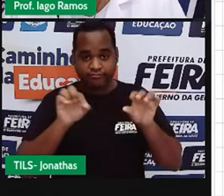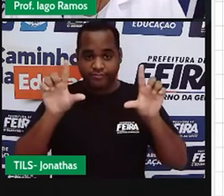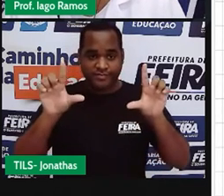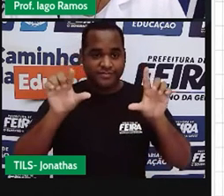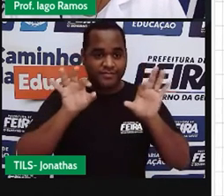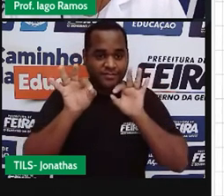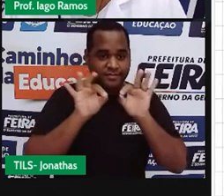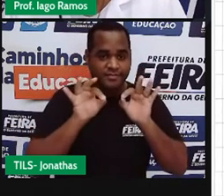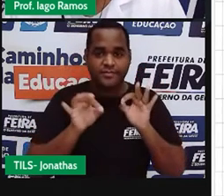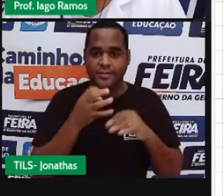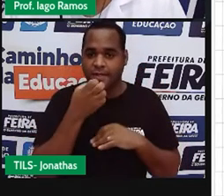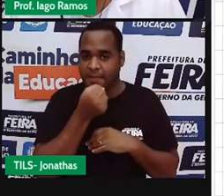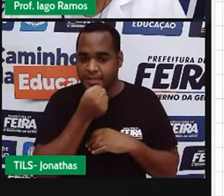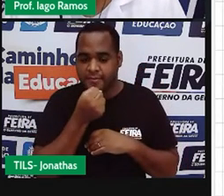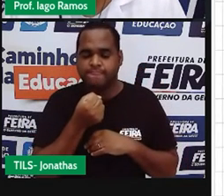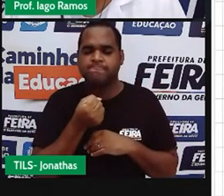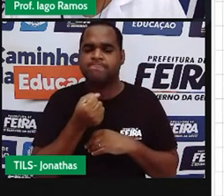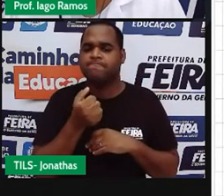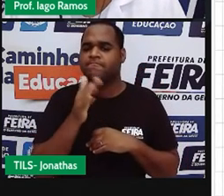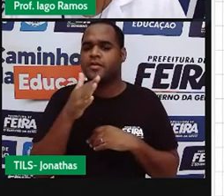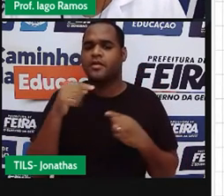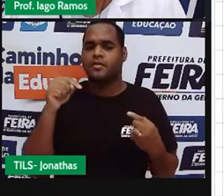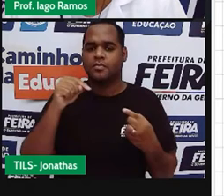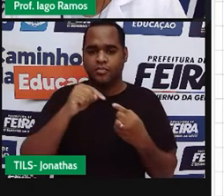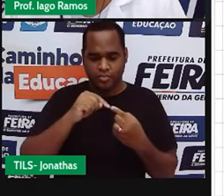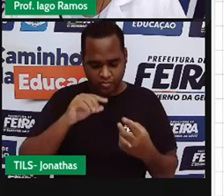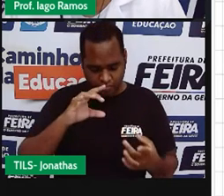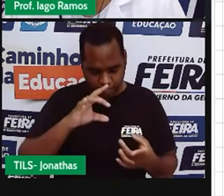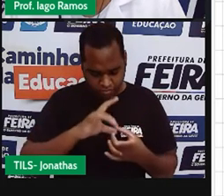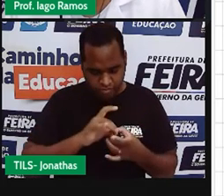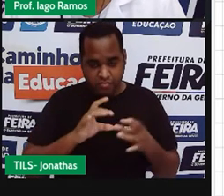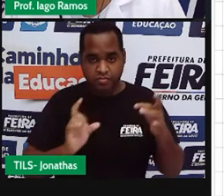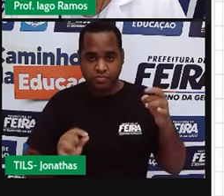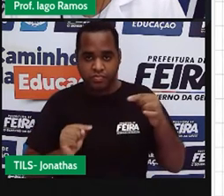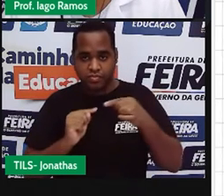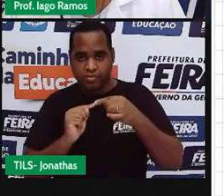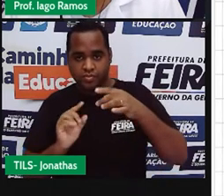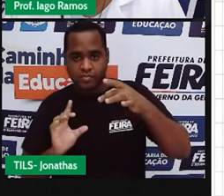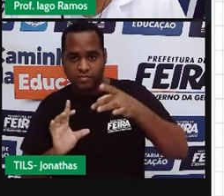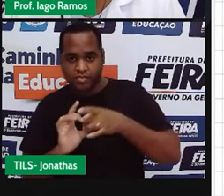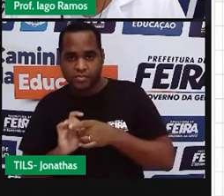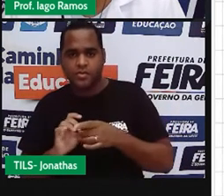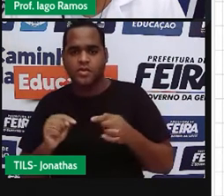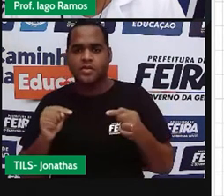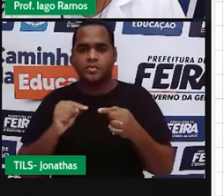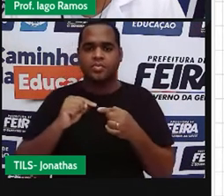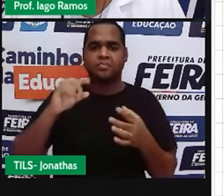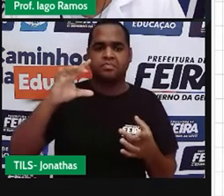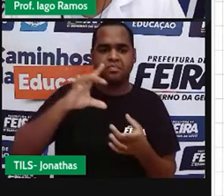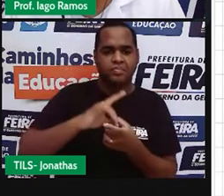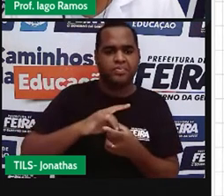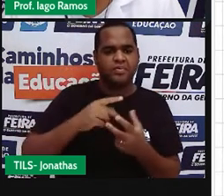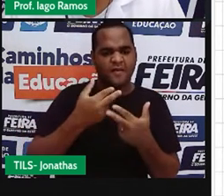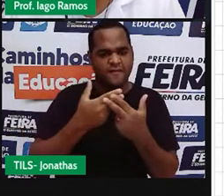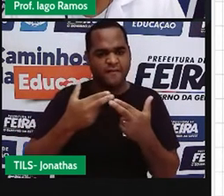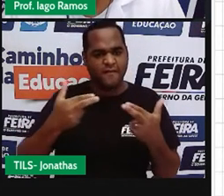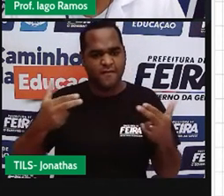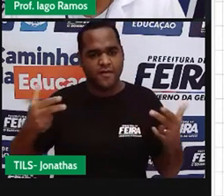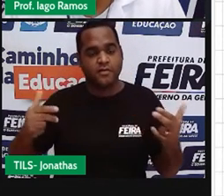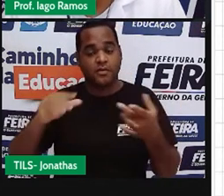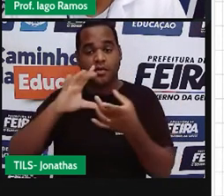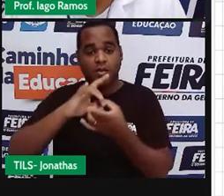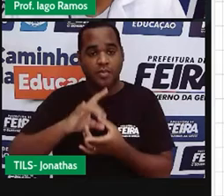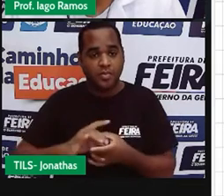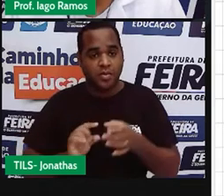rápida. Se a gente ligar esse monte de pontos que dá para fazer, esses infinitos pontos,